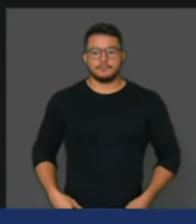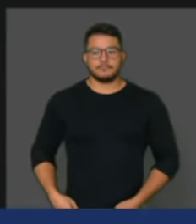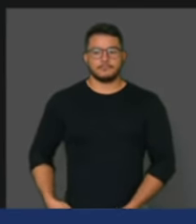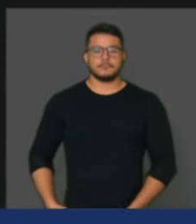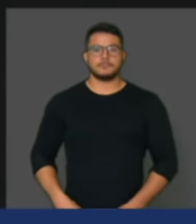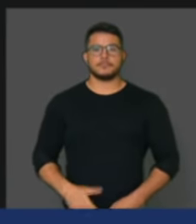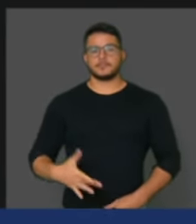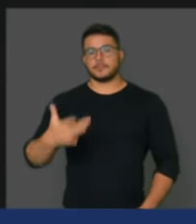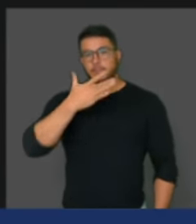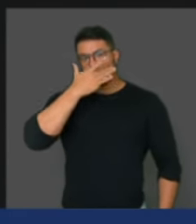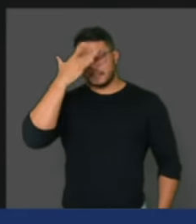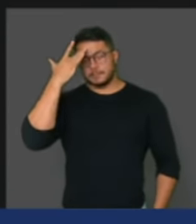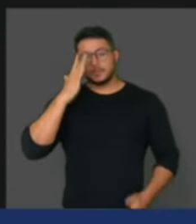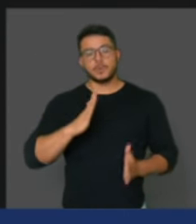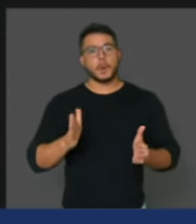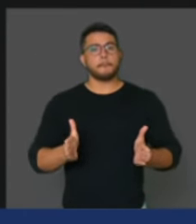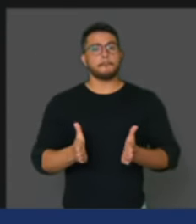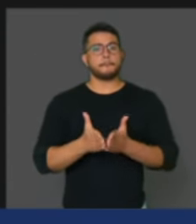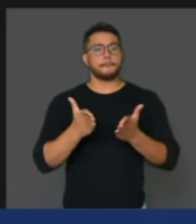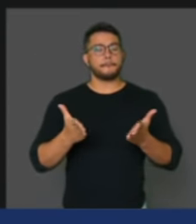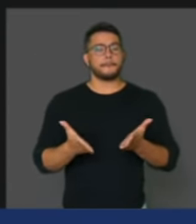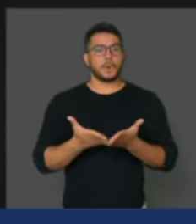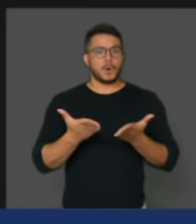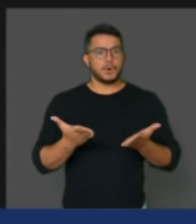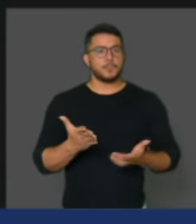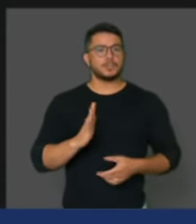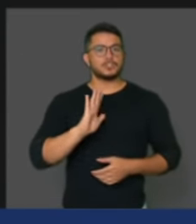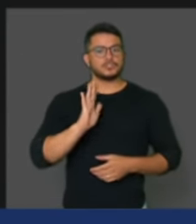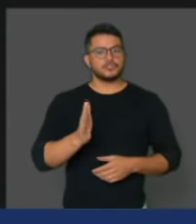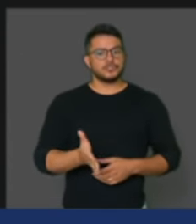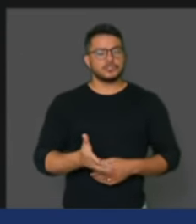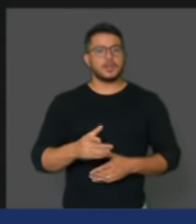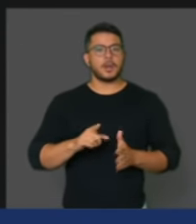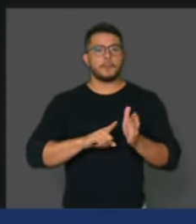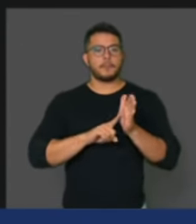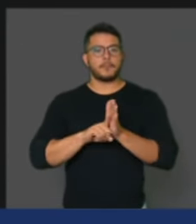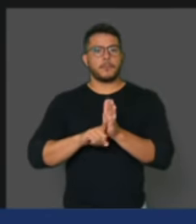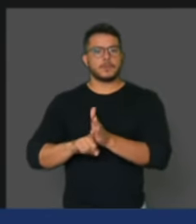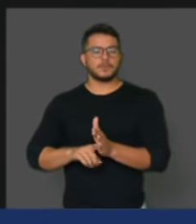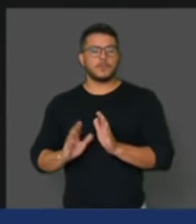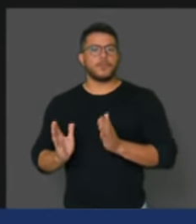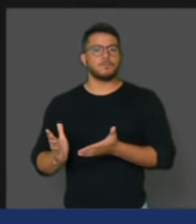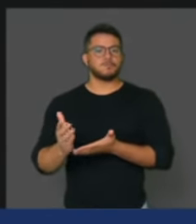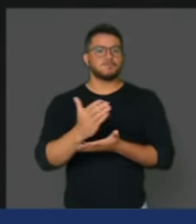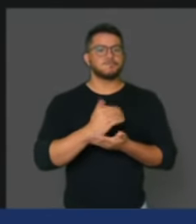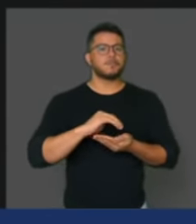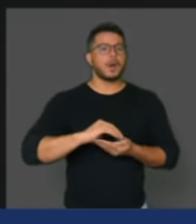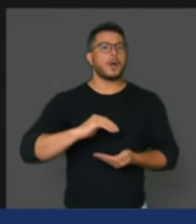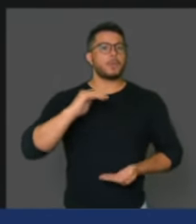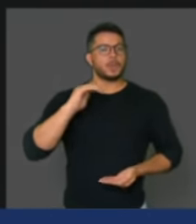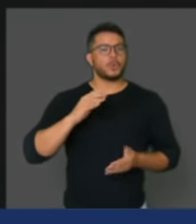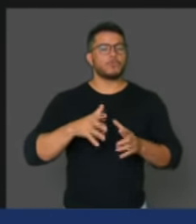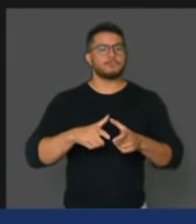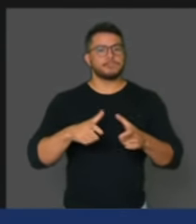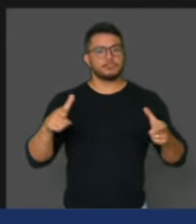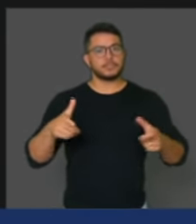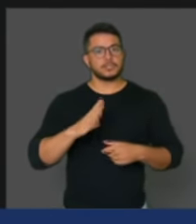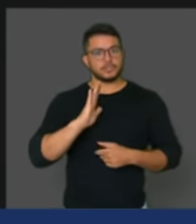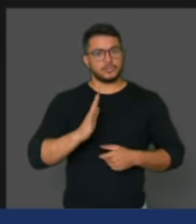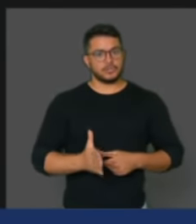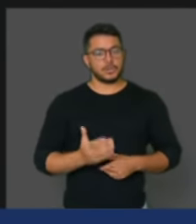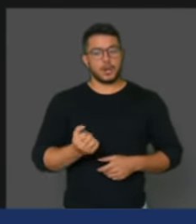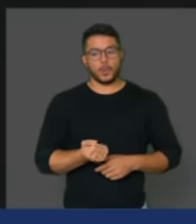Almeida, aumentam de forma significativa no Brasil. Restringir o